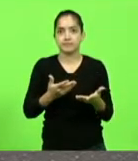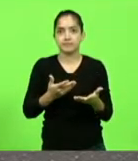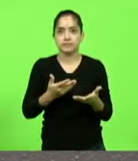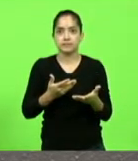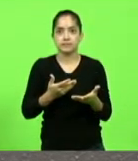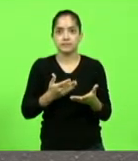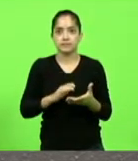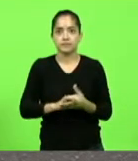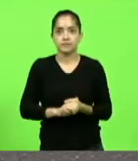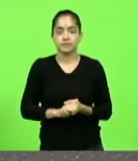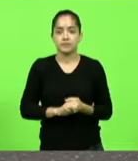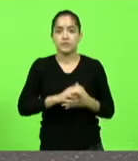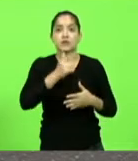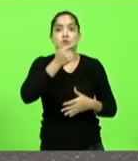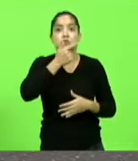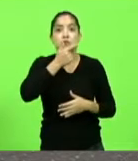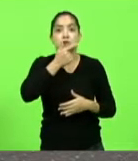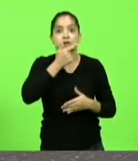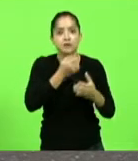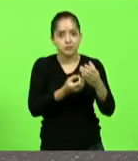daquele queijo